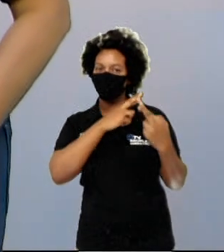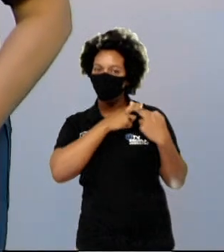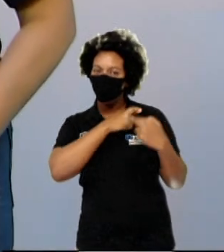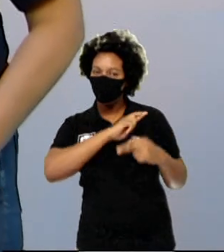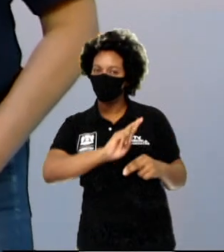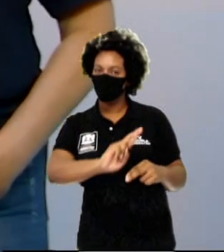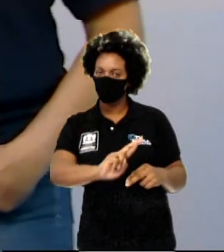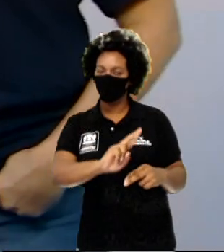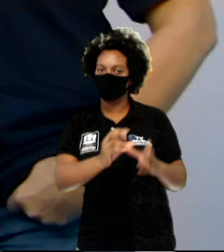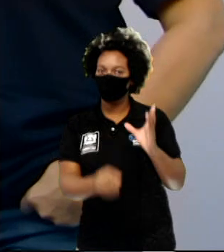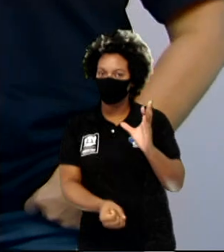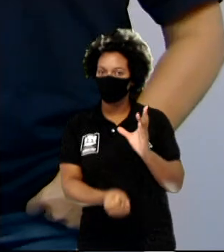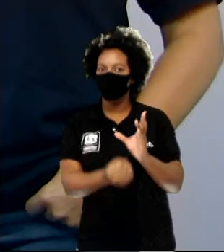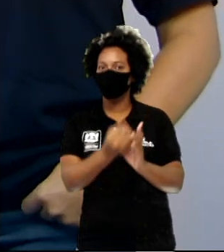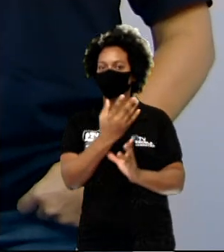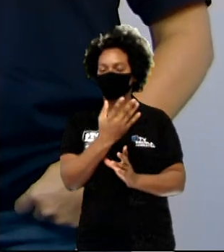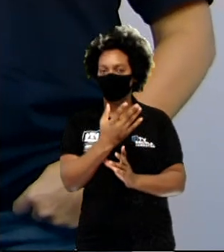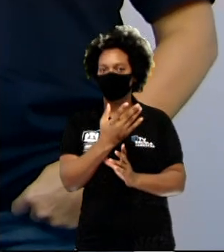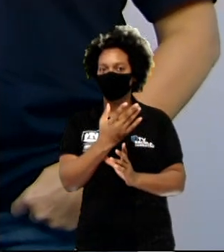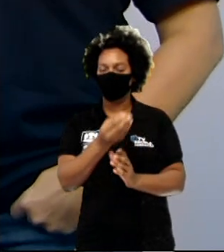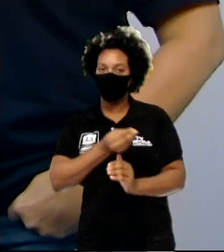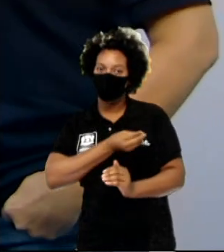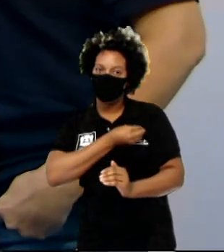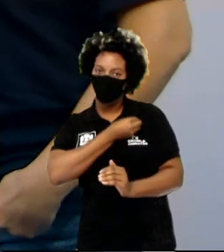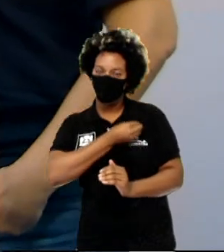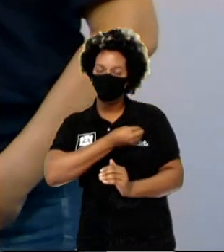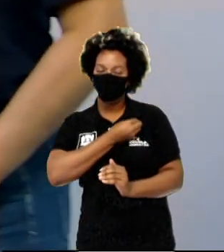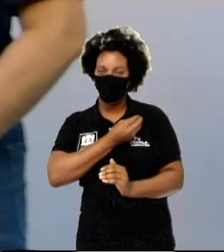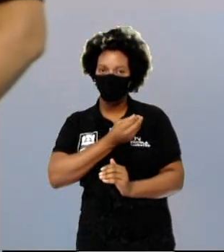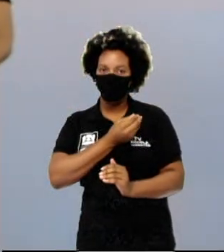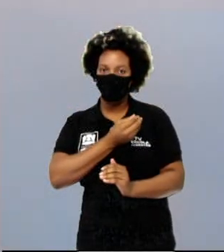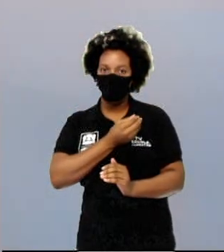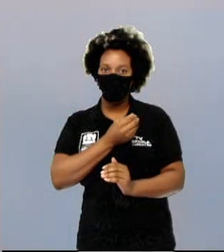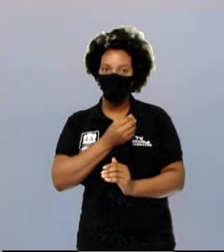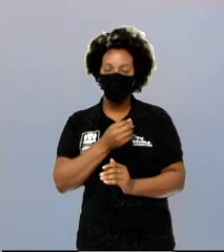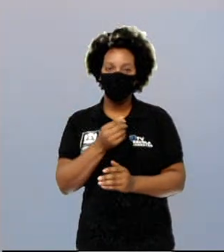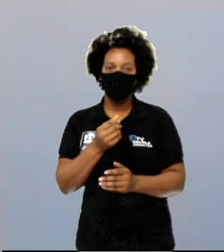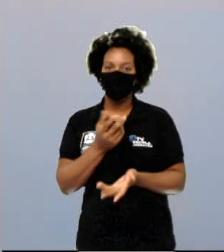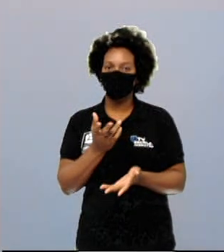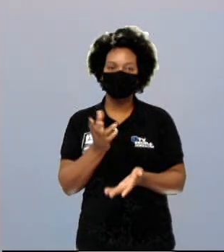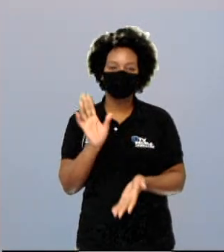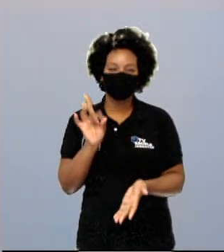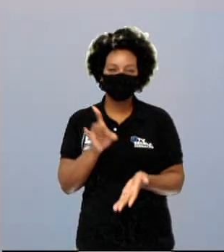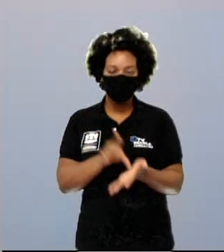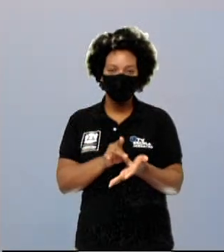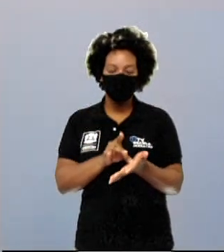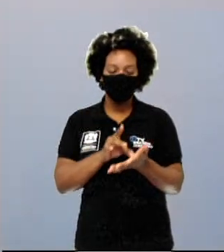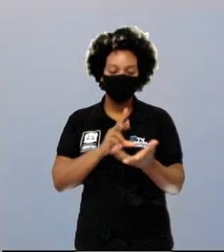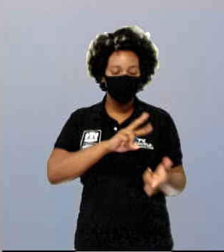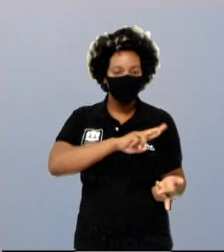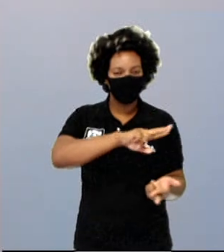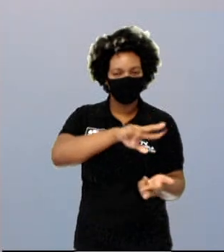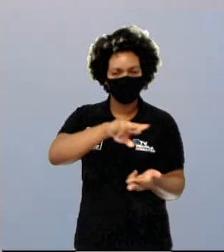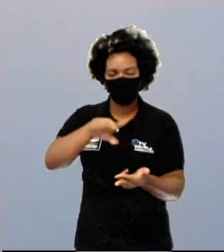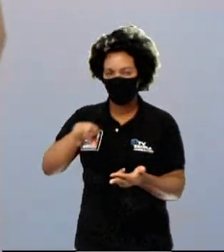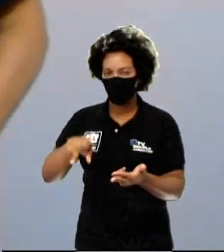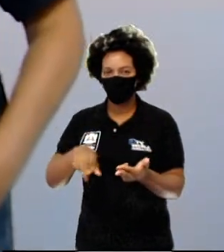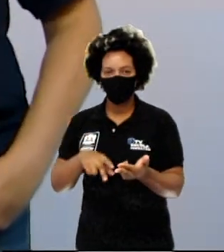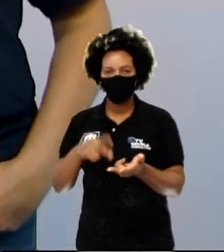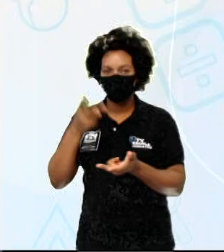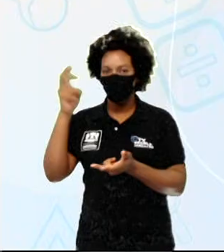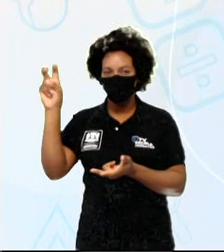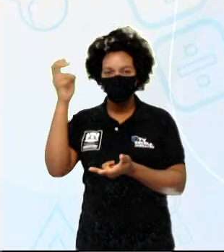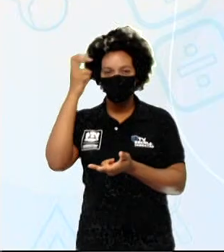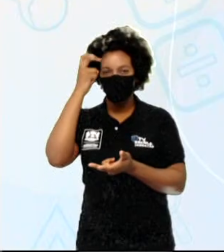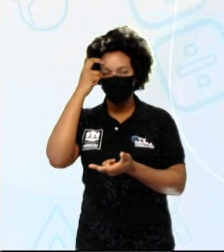sobre a origem dos seres vivos. Ela está presente em várias culturas. Vários povos,